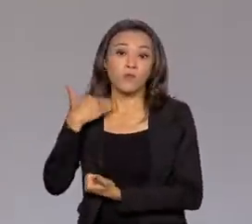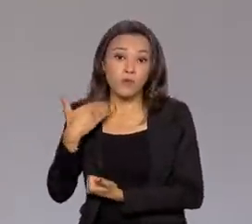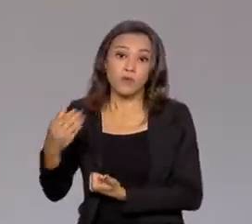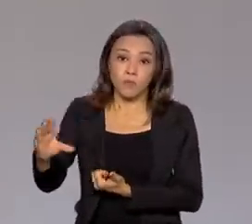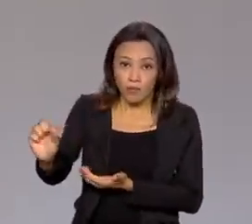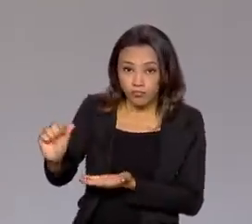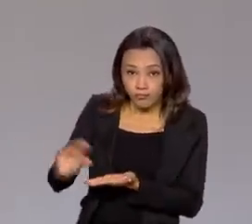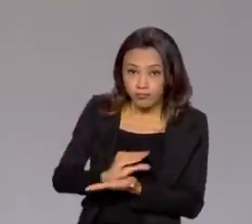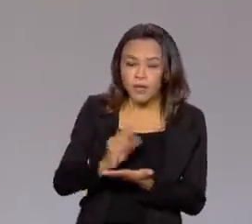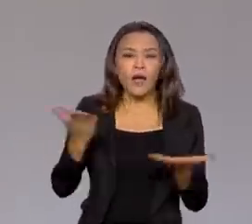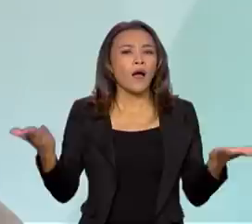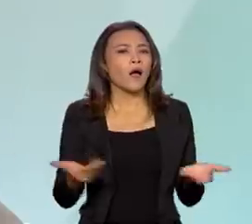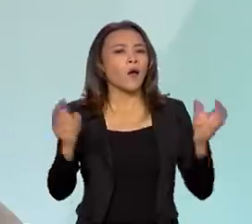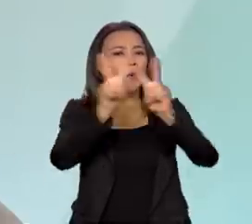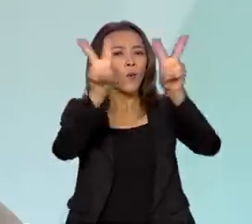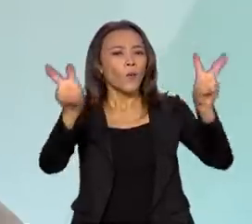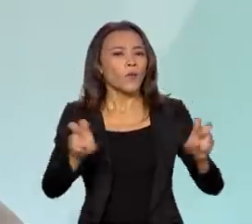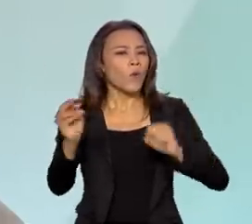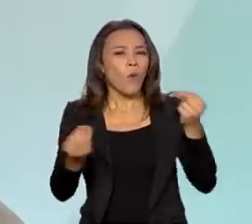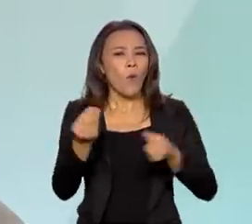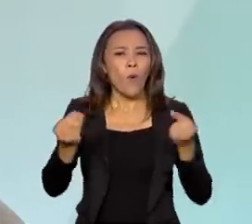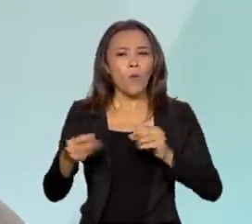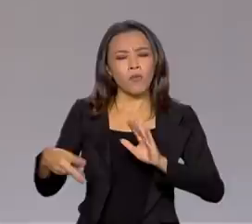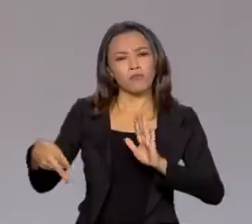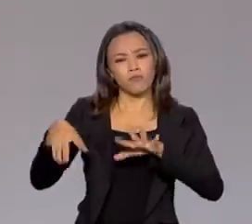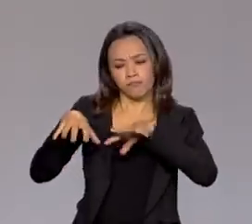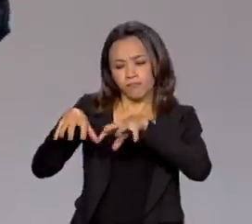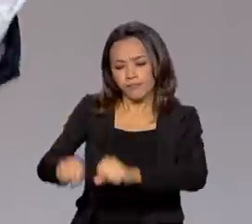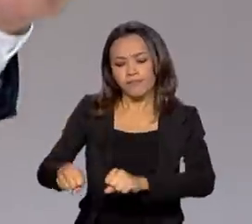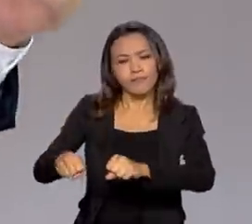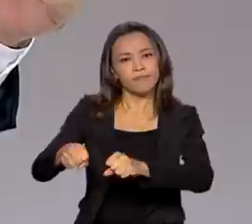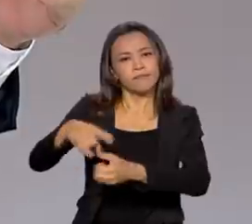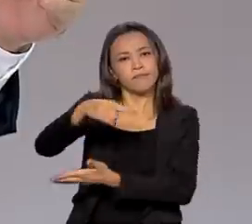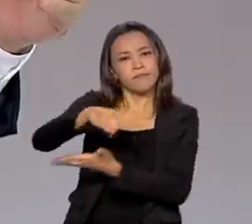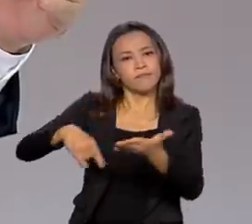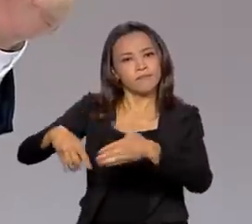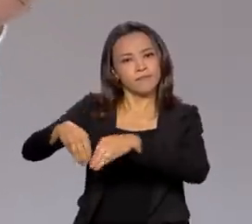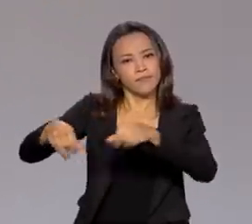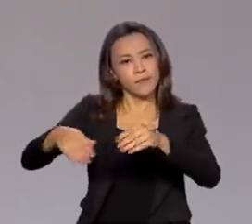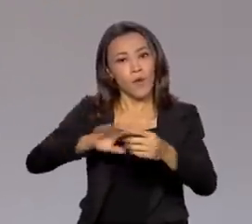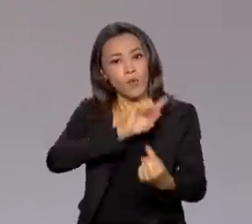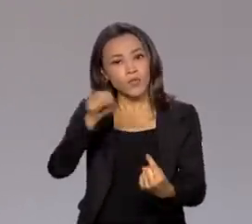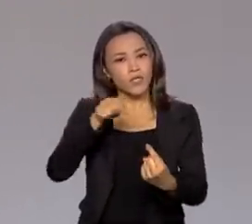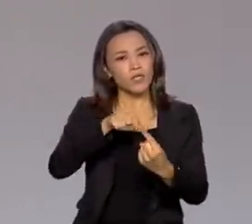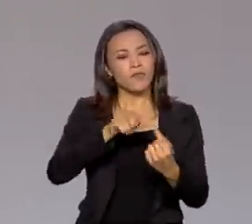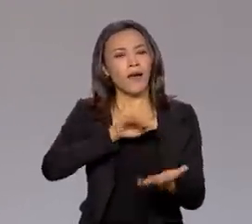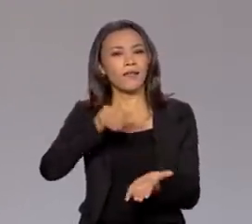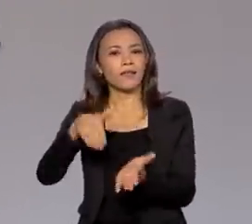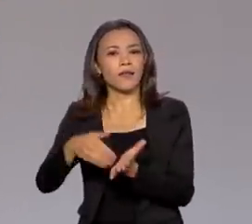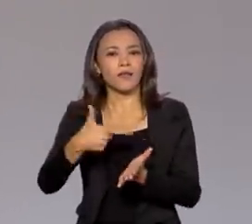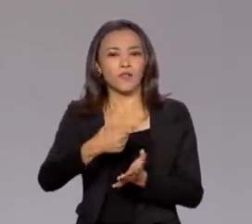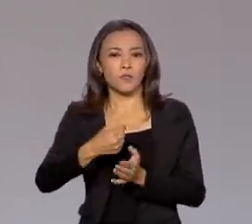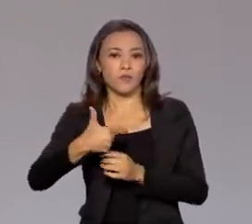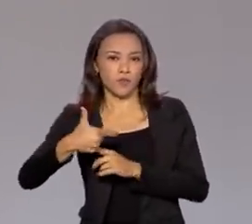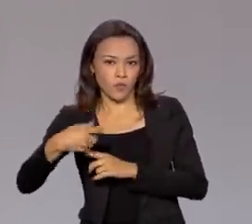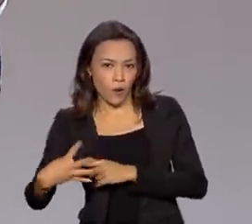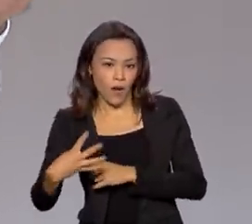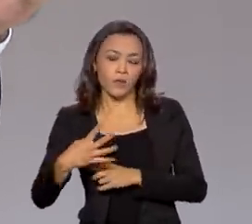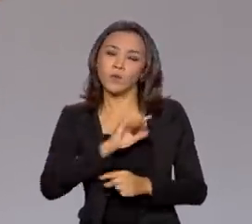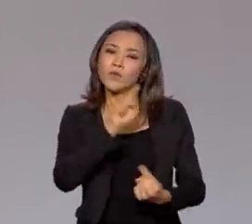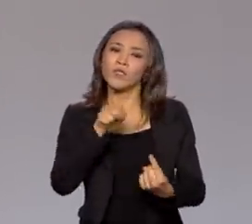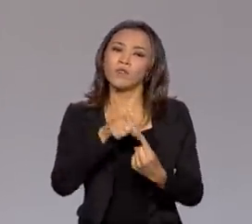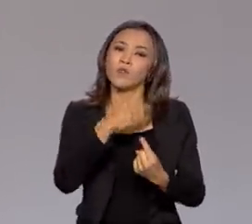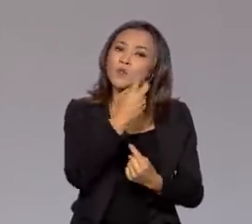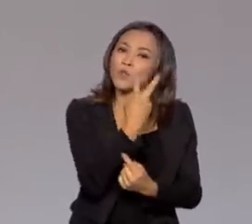sobre a regularização fundiária. As metas são sempre até 2024. A meta são 2 milhões de